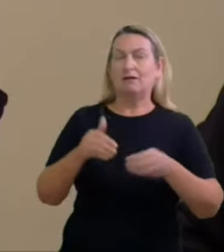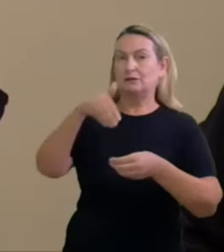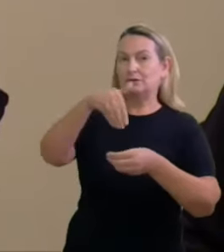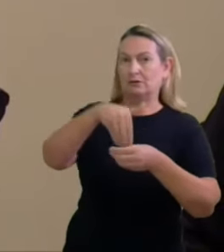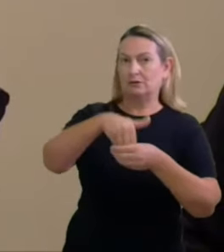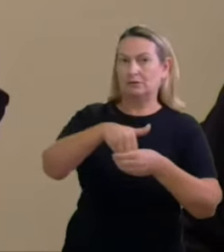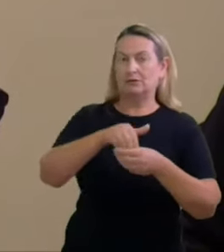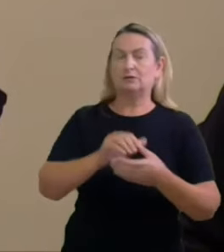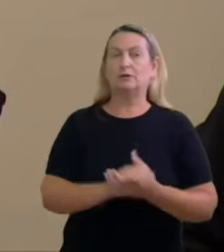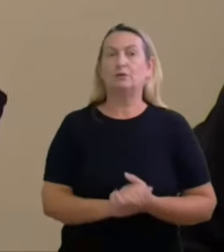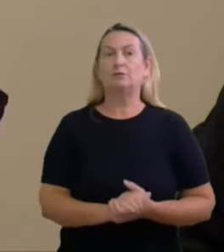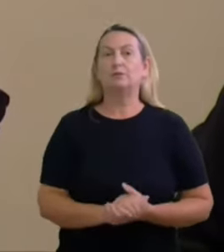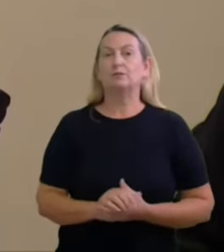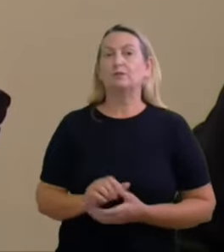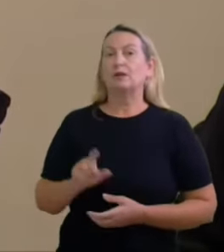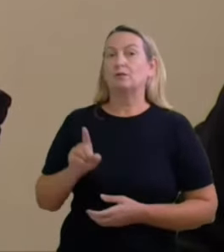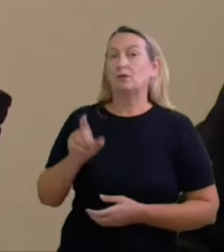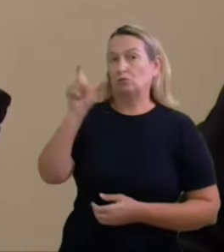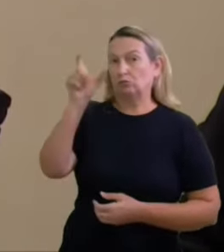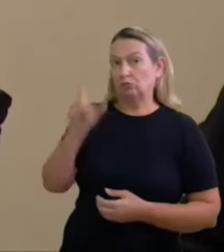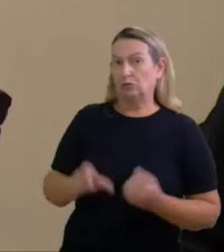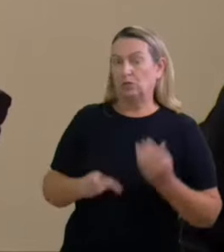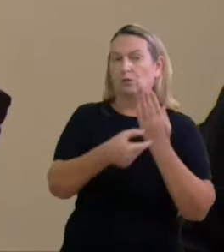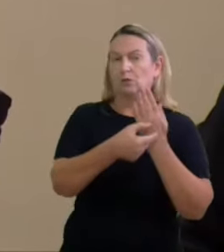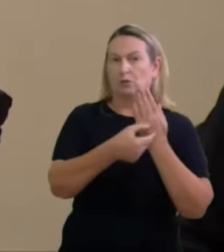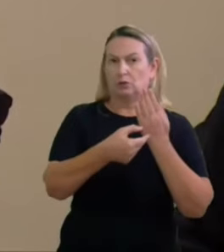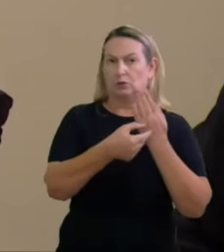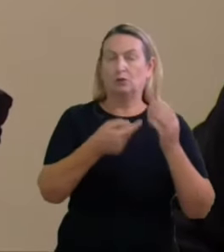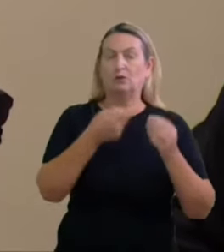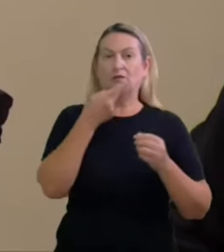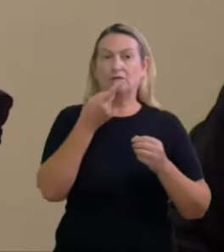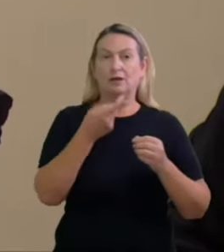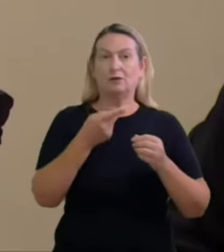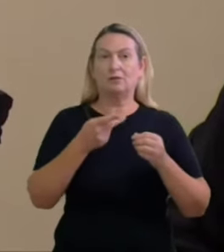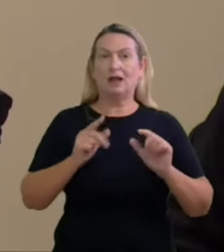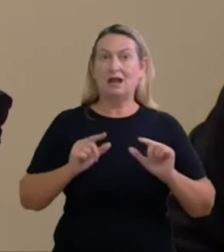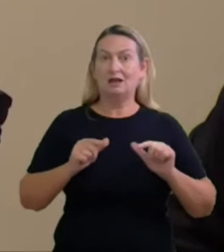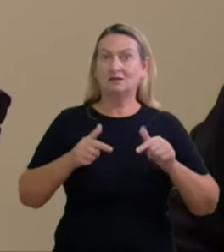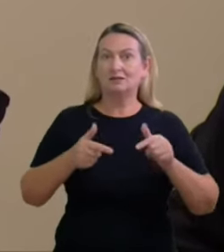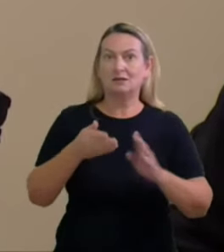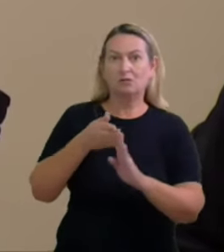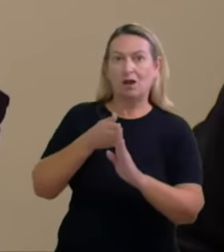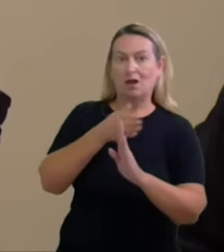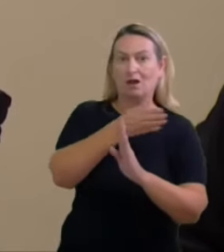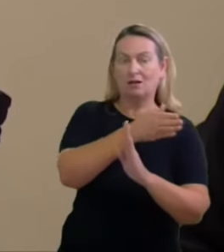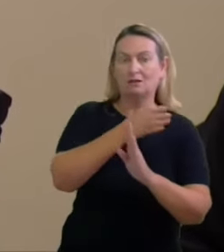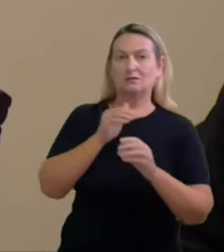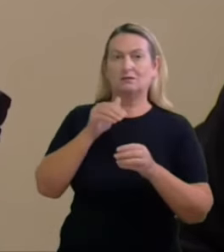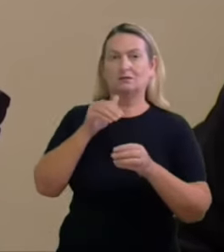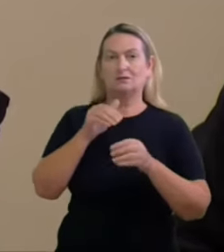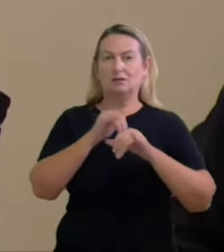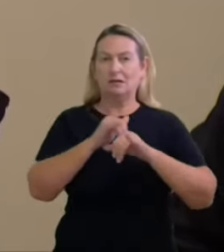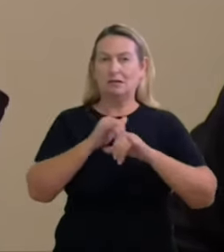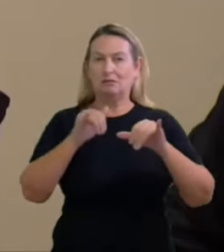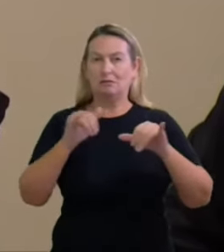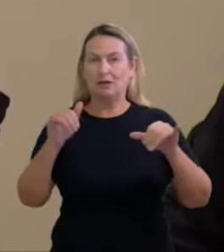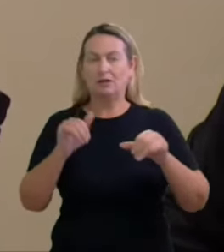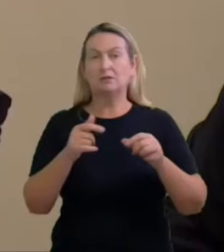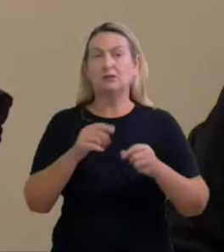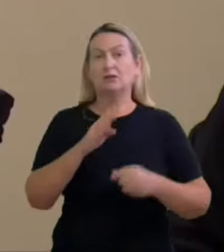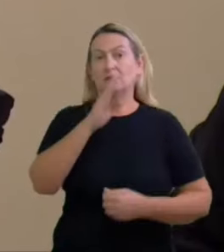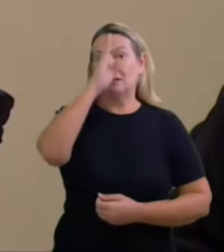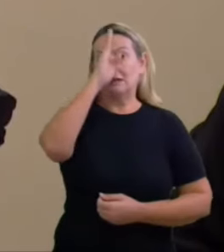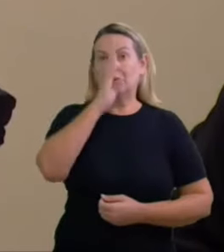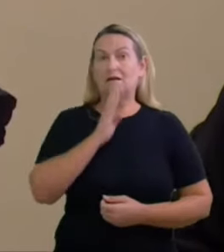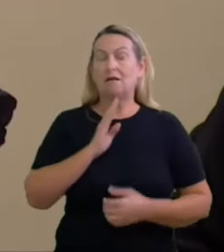Lopes Zilio em uma concepção ideal os atos de pré-campanha deveriam ser pautados pela gratuidade e espontaneidade